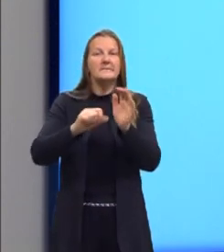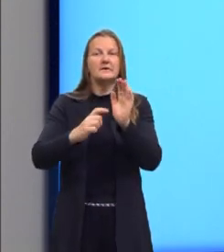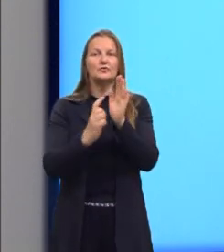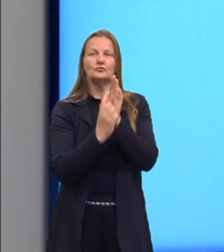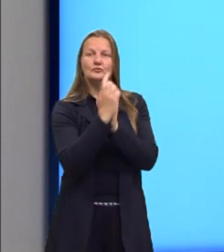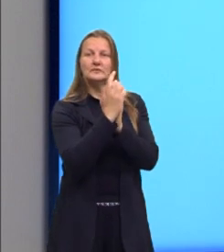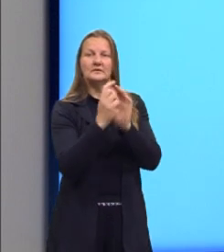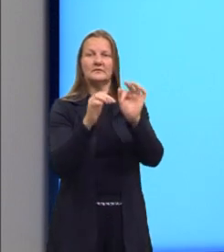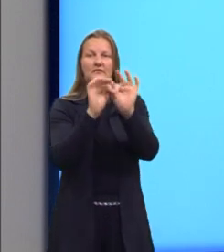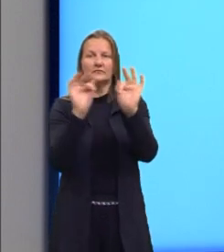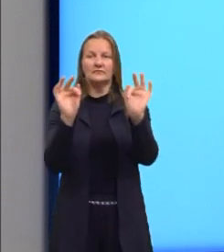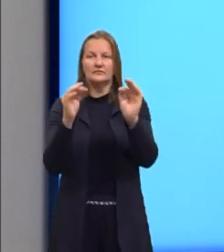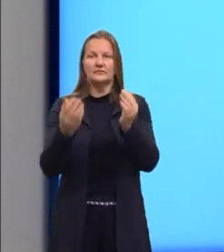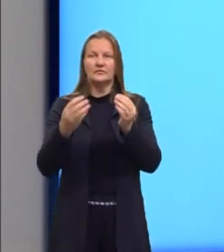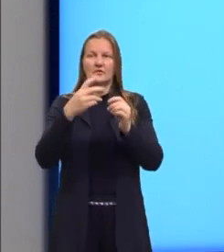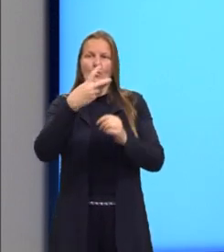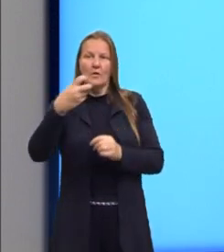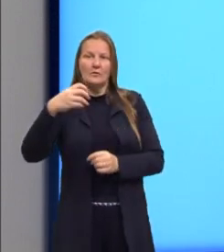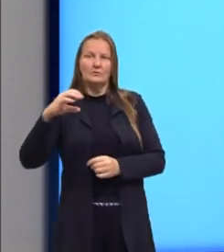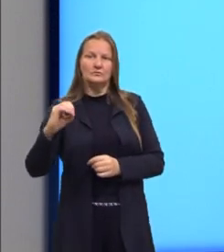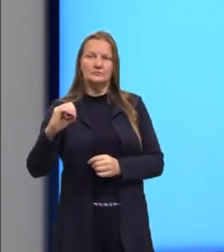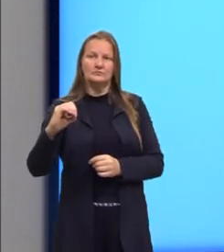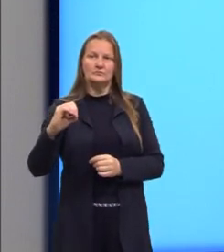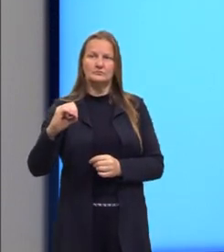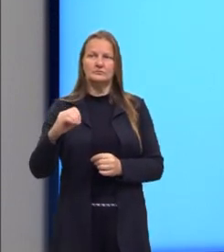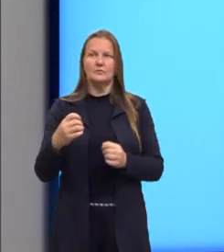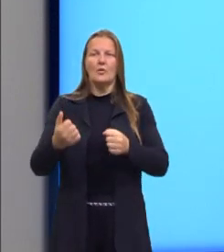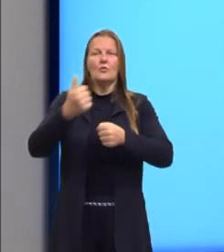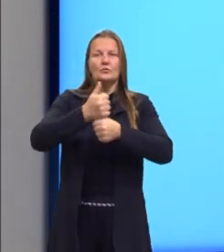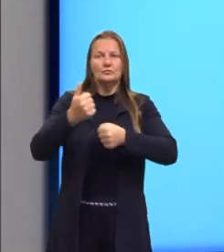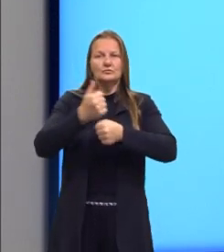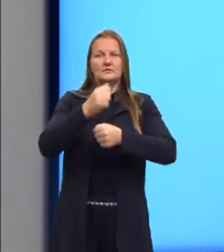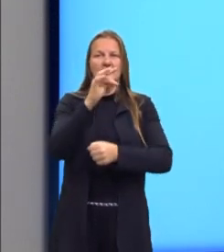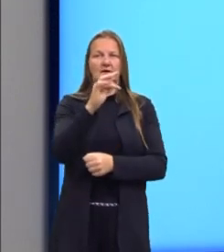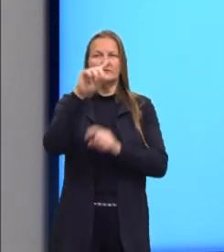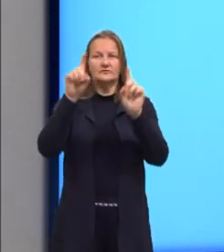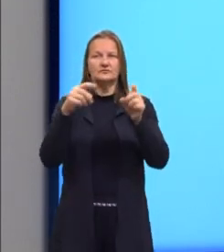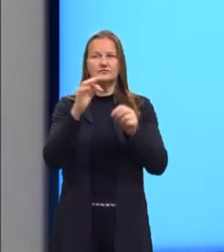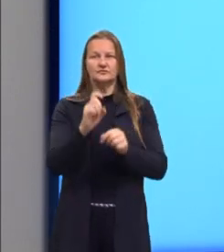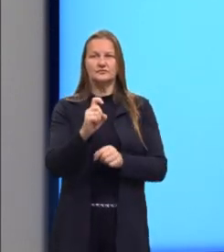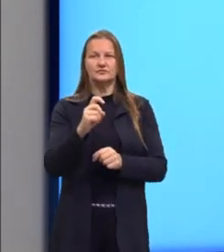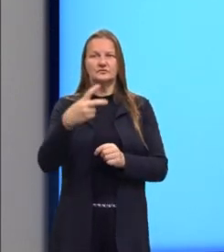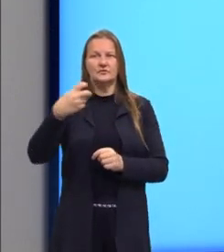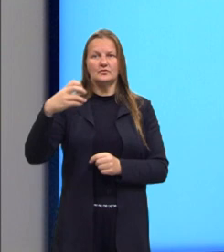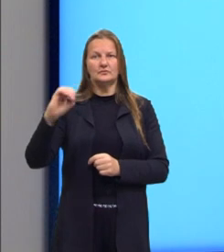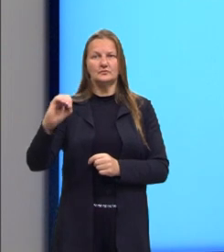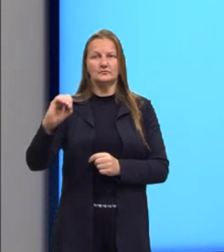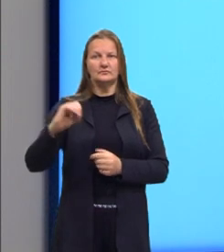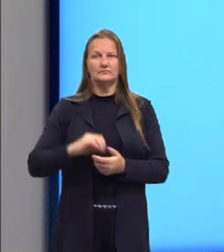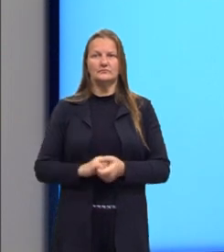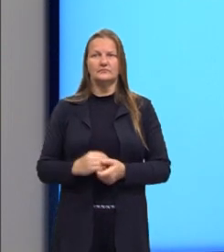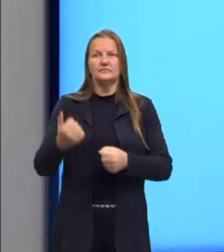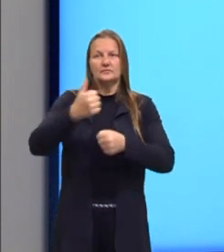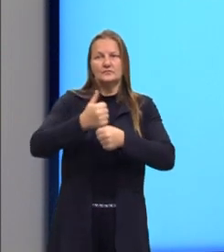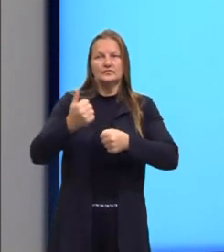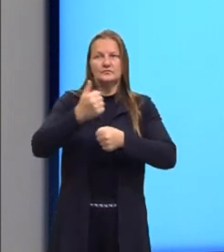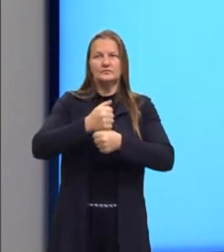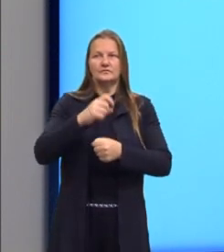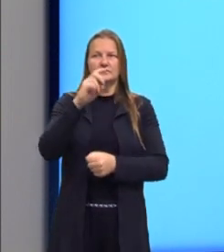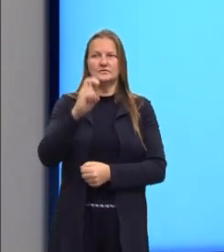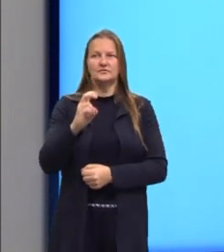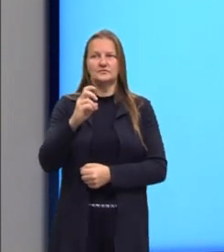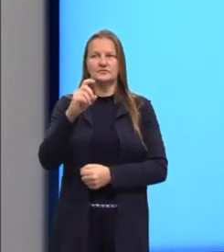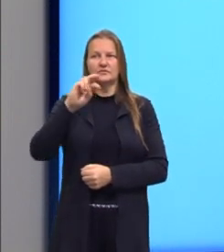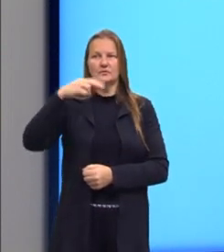igualamos a zero, né? Ou então, substituímos f de x por zero. Teríamos, então, x